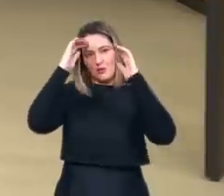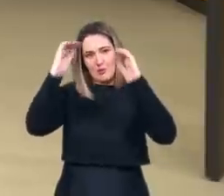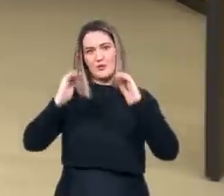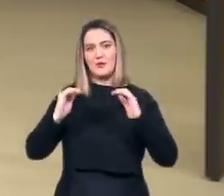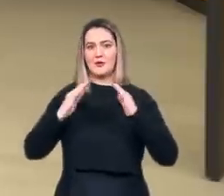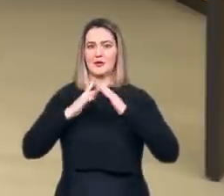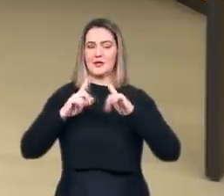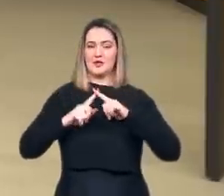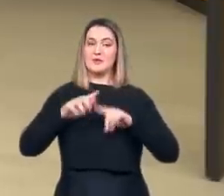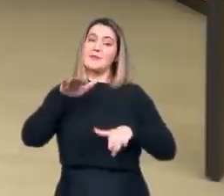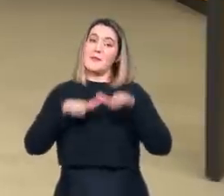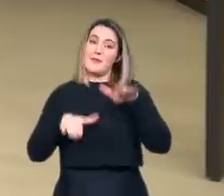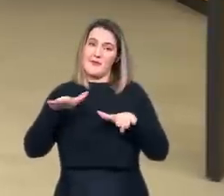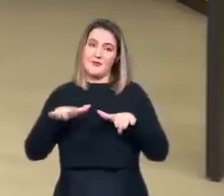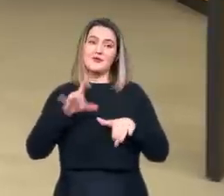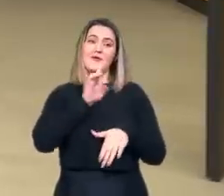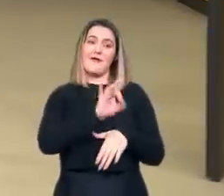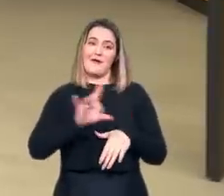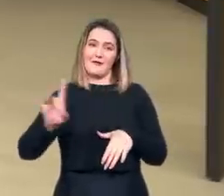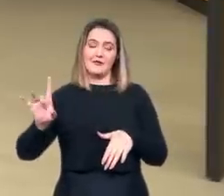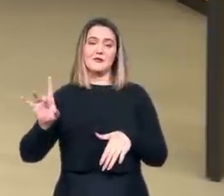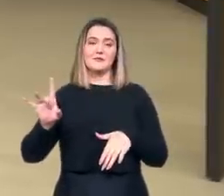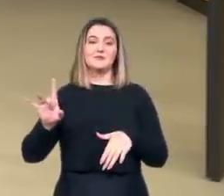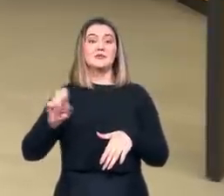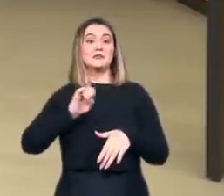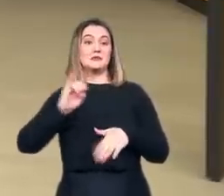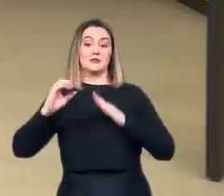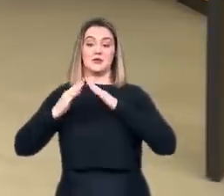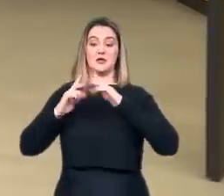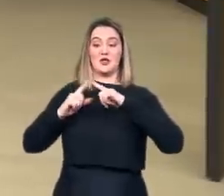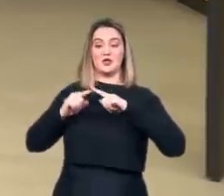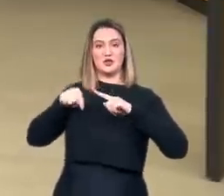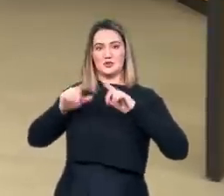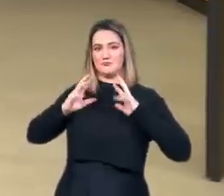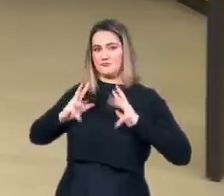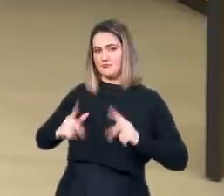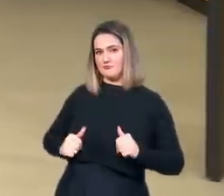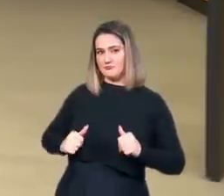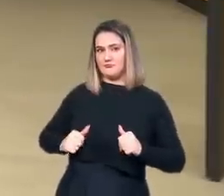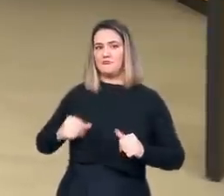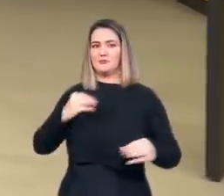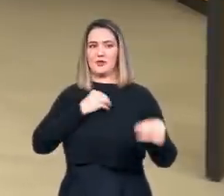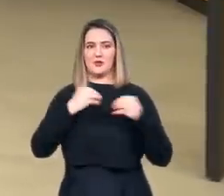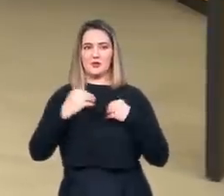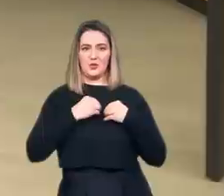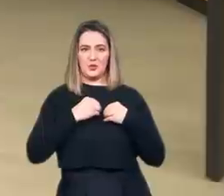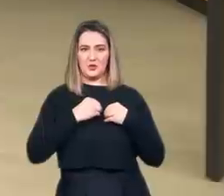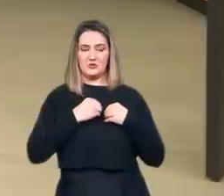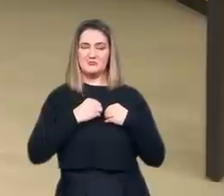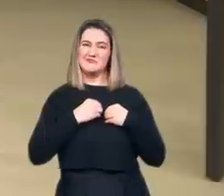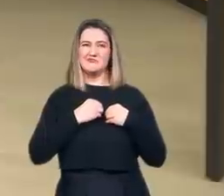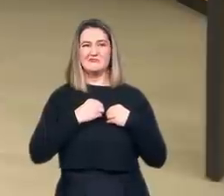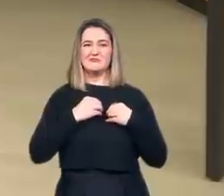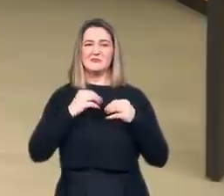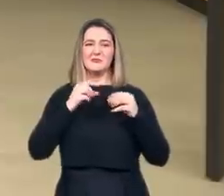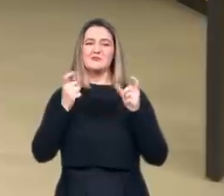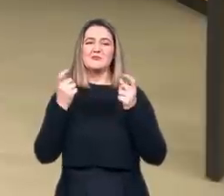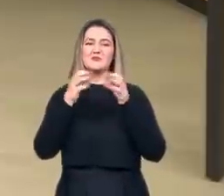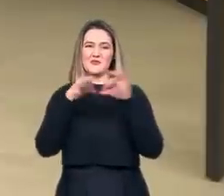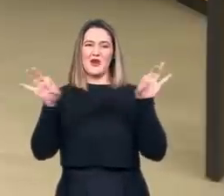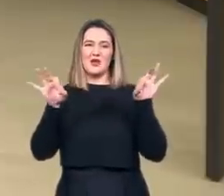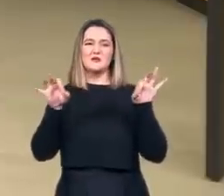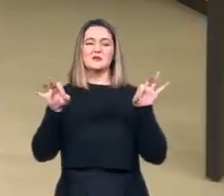tem em relação a este detalhe, que como eu falei, se a Igreja seria Casta Meretrix, uma prostituta